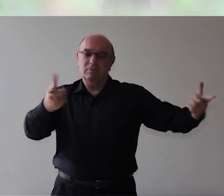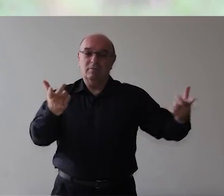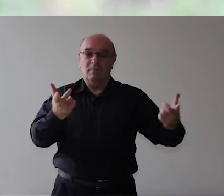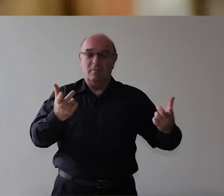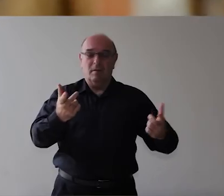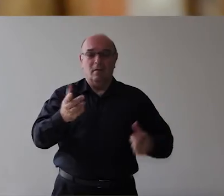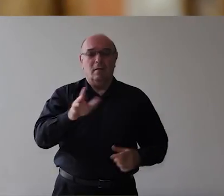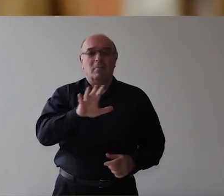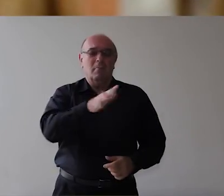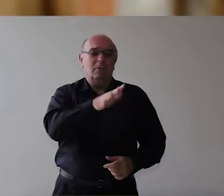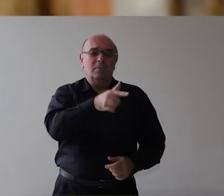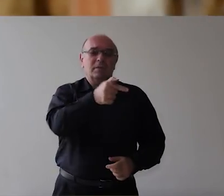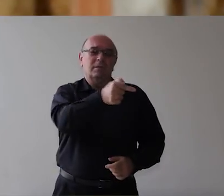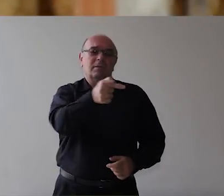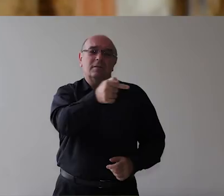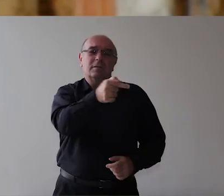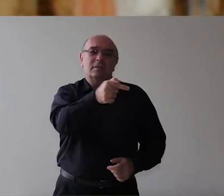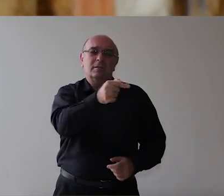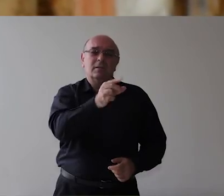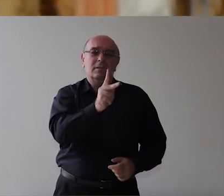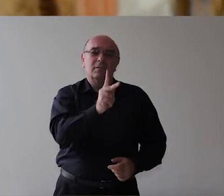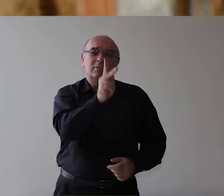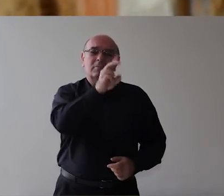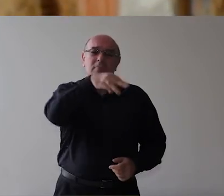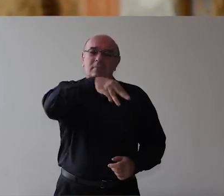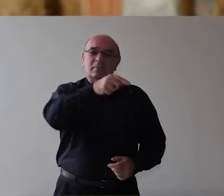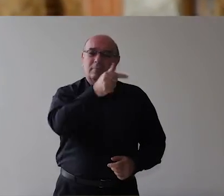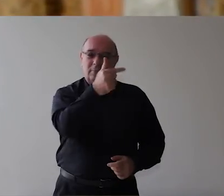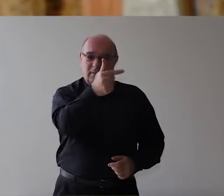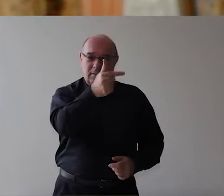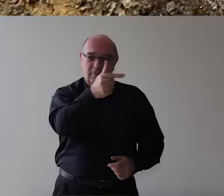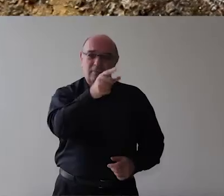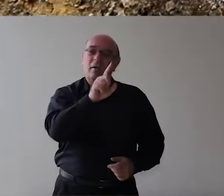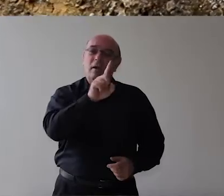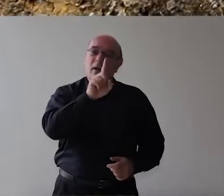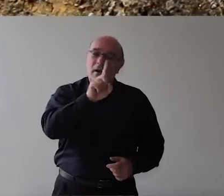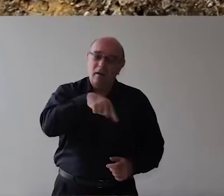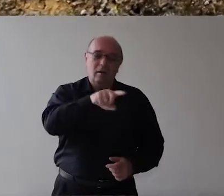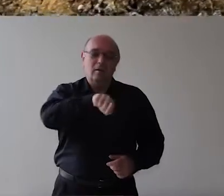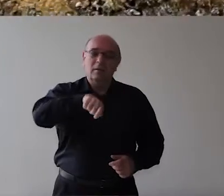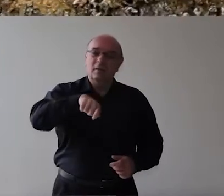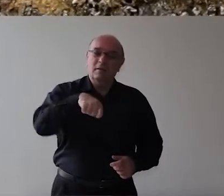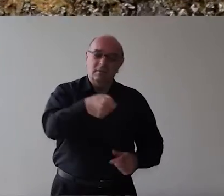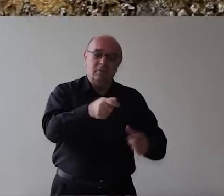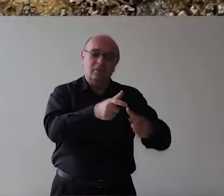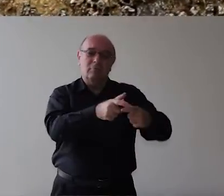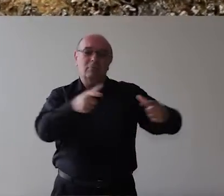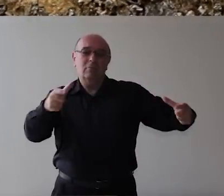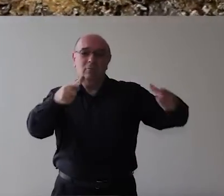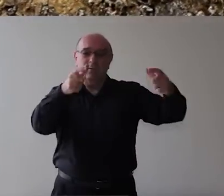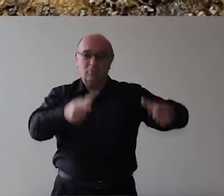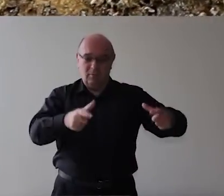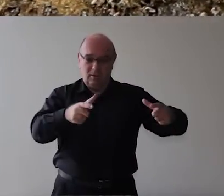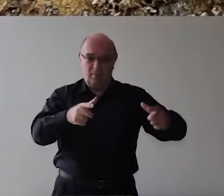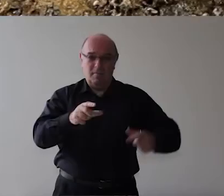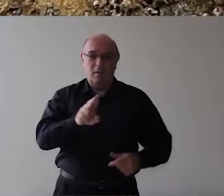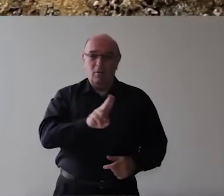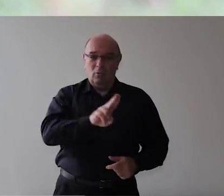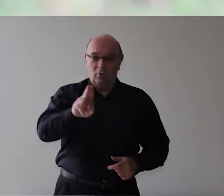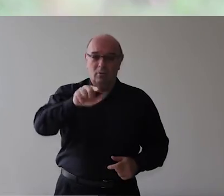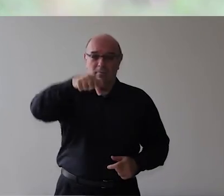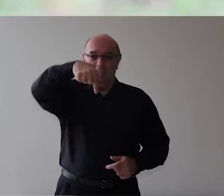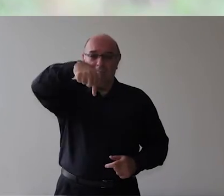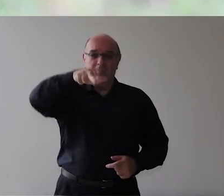pedaço 77 quilômetros quadrados É a área de queimado Passou a se chamar na verdade De